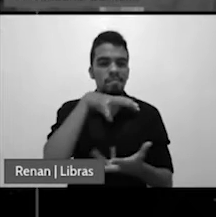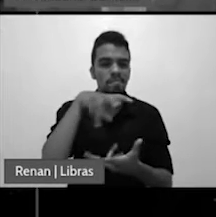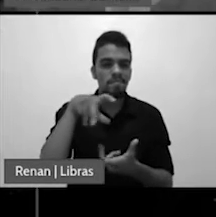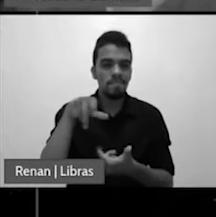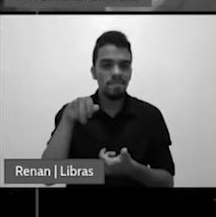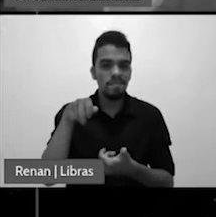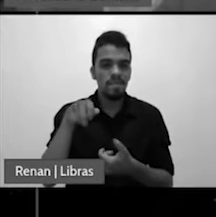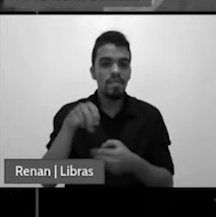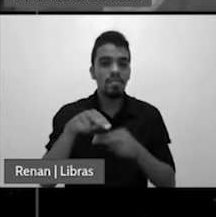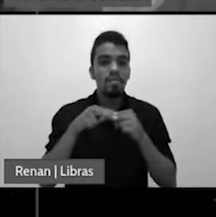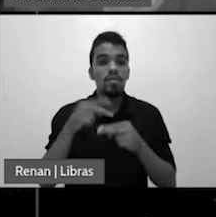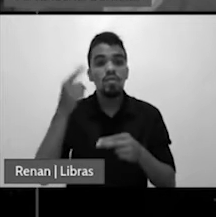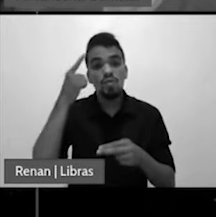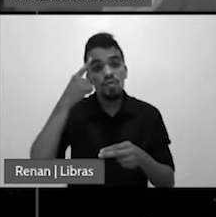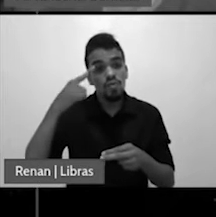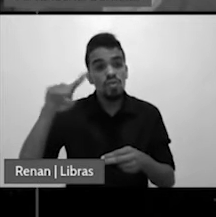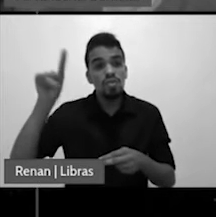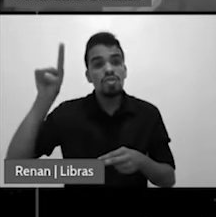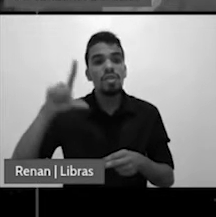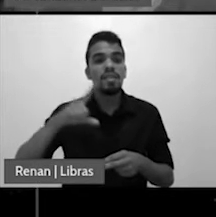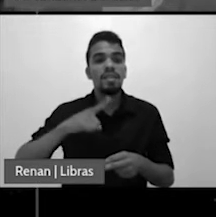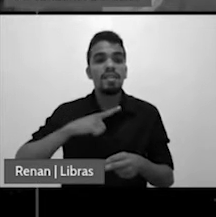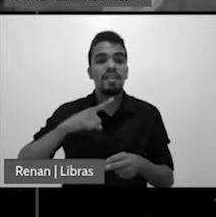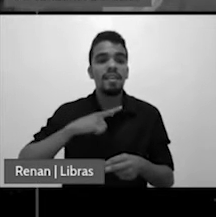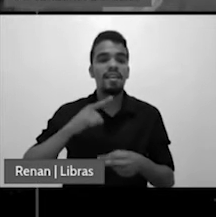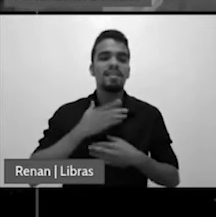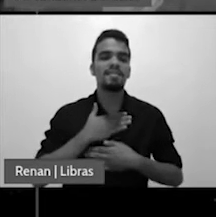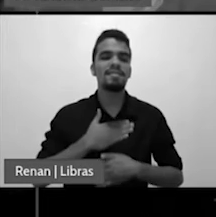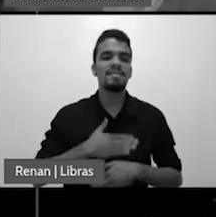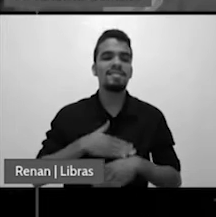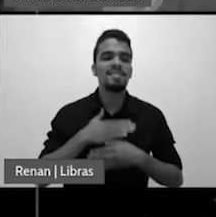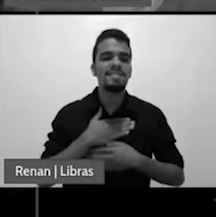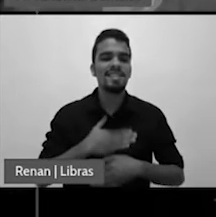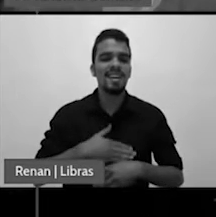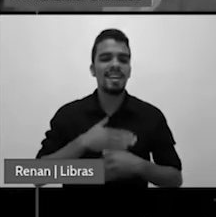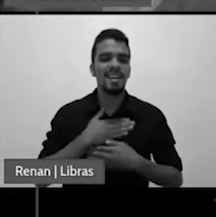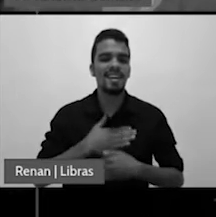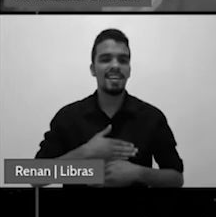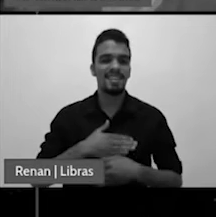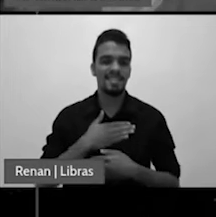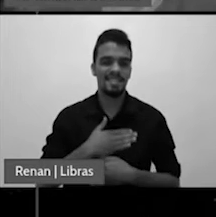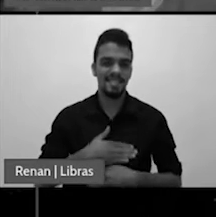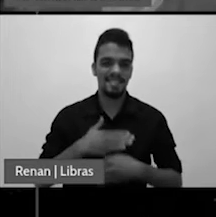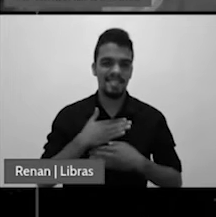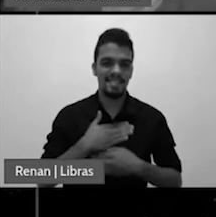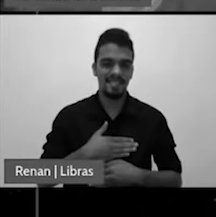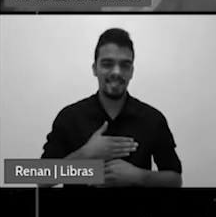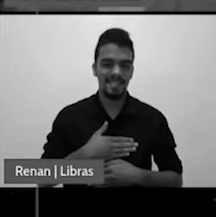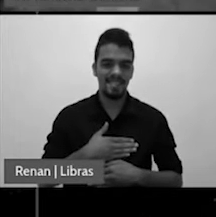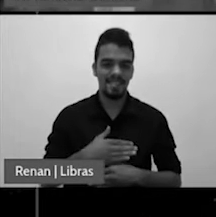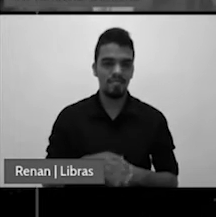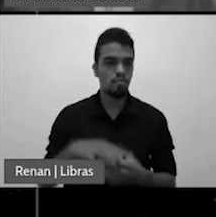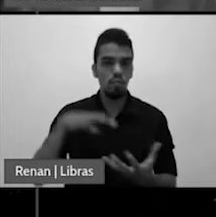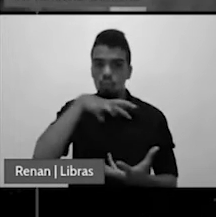esta encíclica do Papa Francisco tem tido uma grande repercussão ao redor do mundo